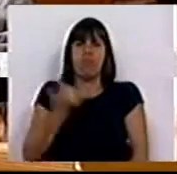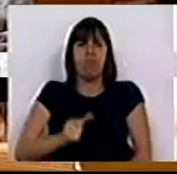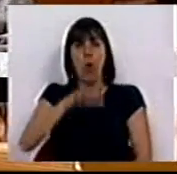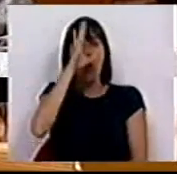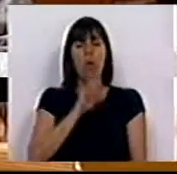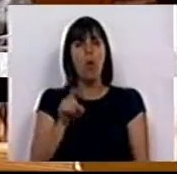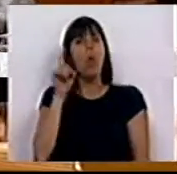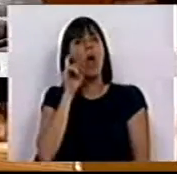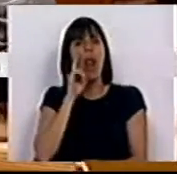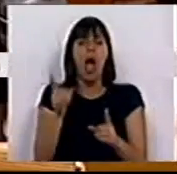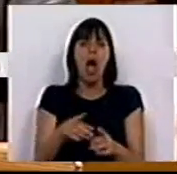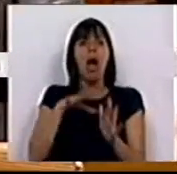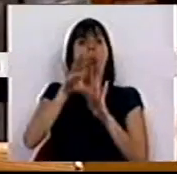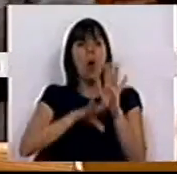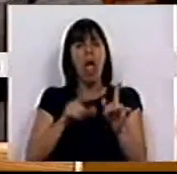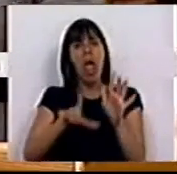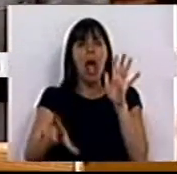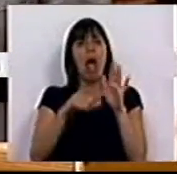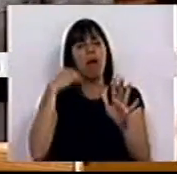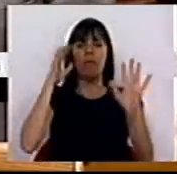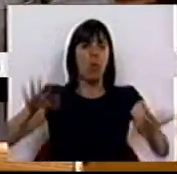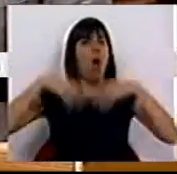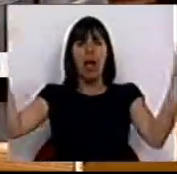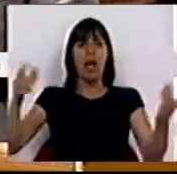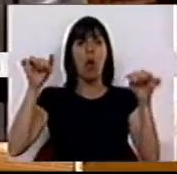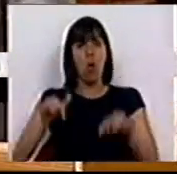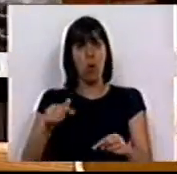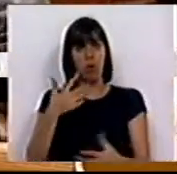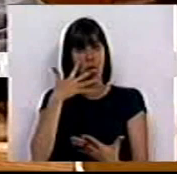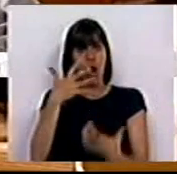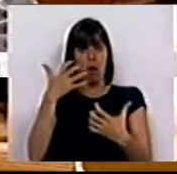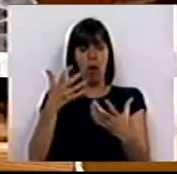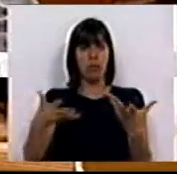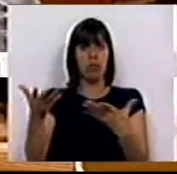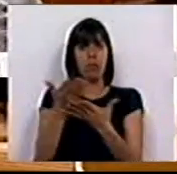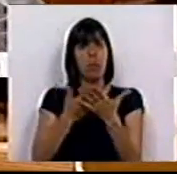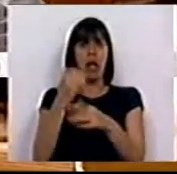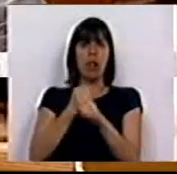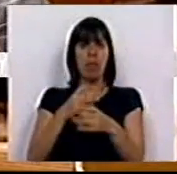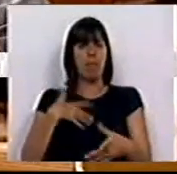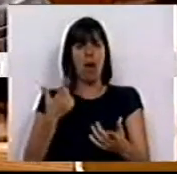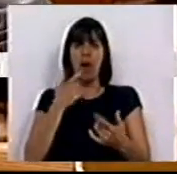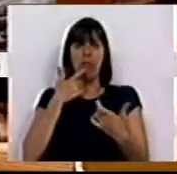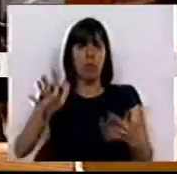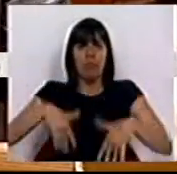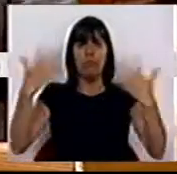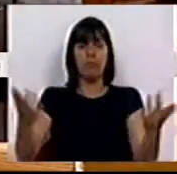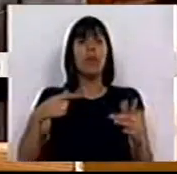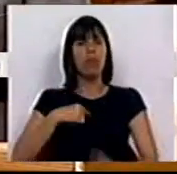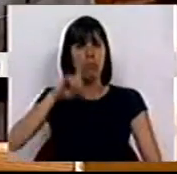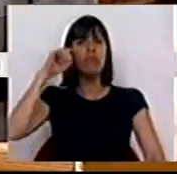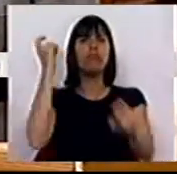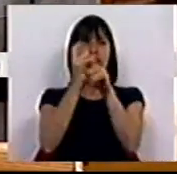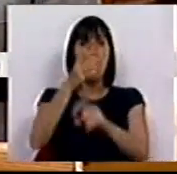Governo o garante de que a precariedade é a lei da selva que hoje se aloja no mercado laboral em Portugal. Nós exigimos